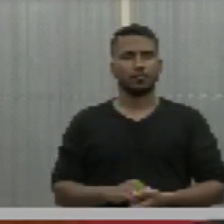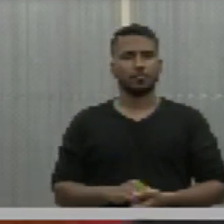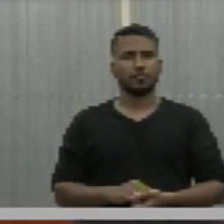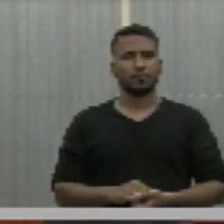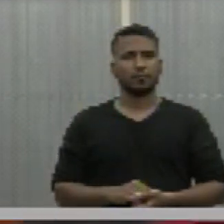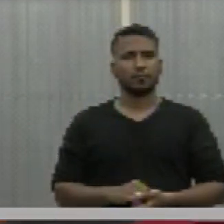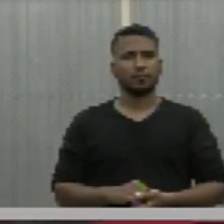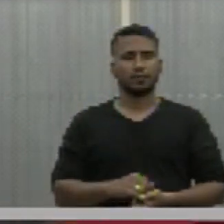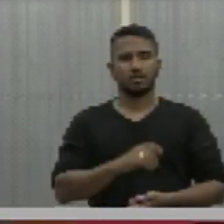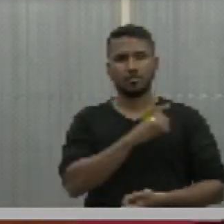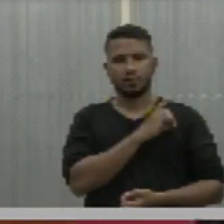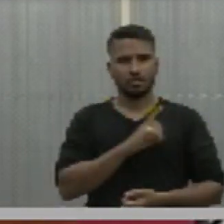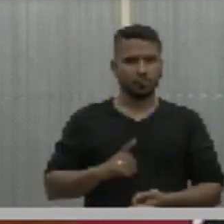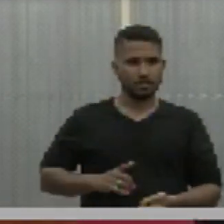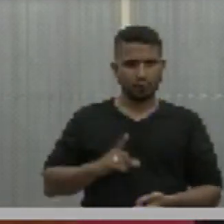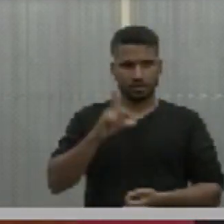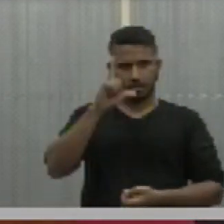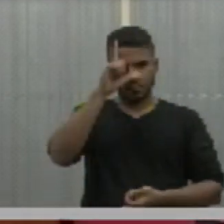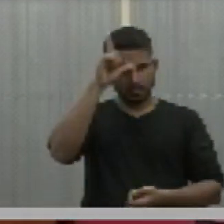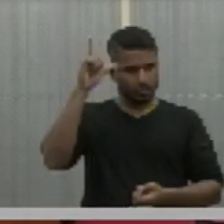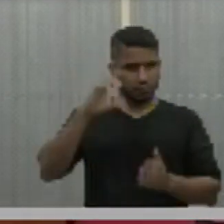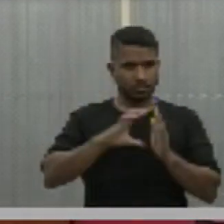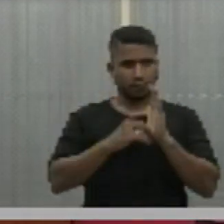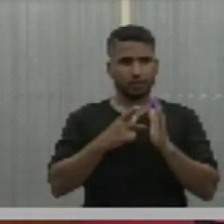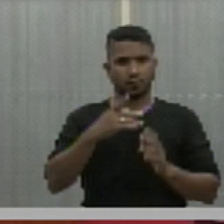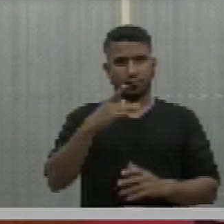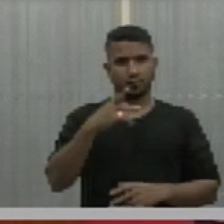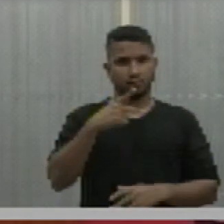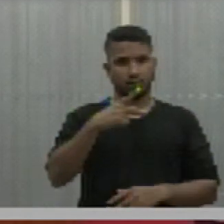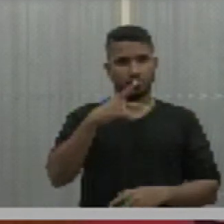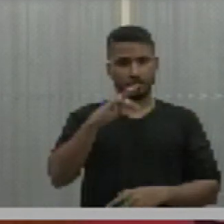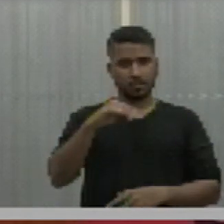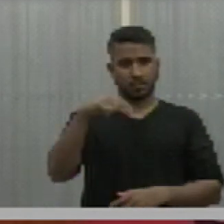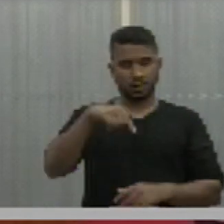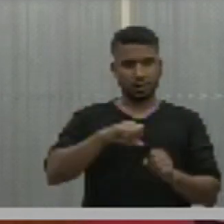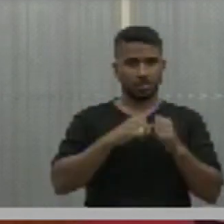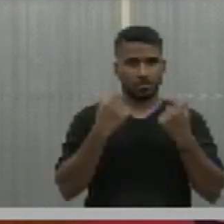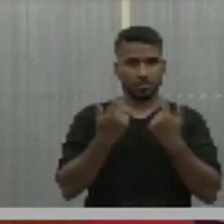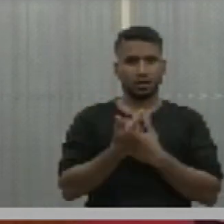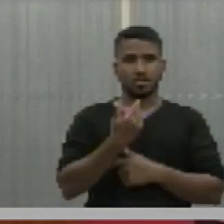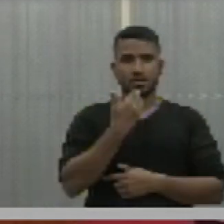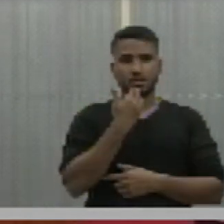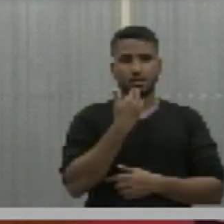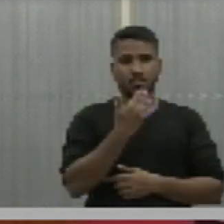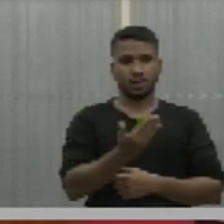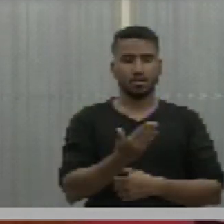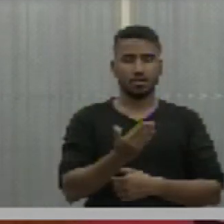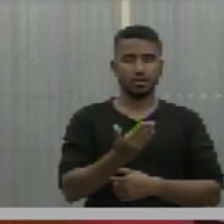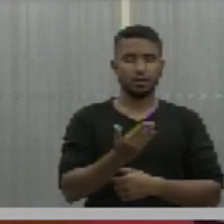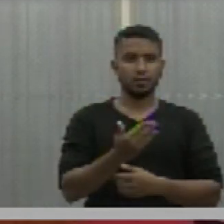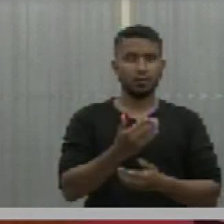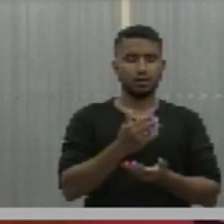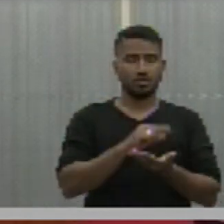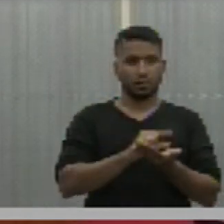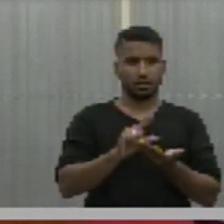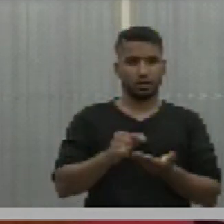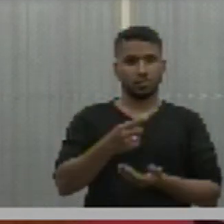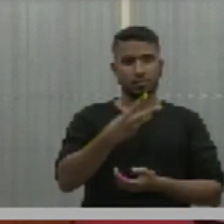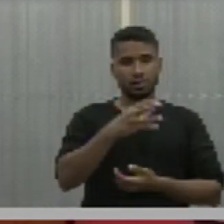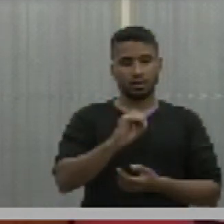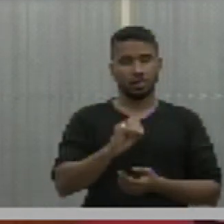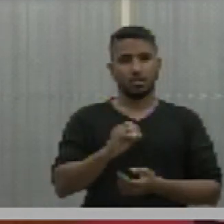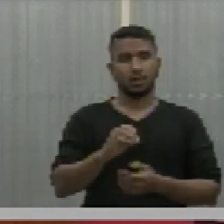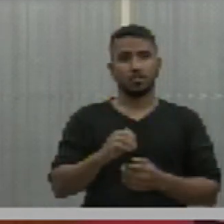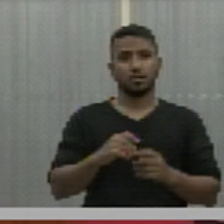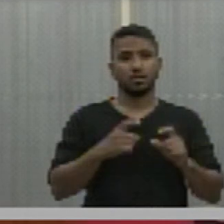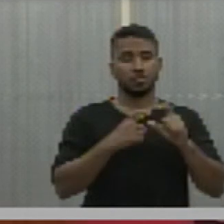Francisco Lima, deputado PT, com assento nesta Casa Legislativa, requer, na forma do artigo 30, inciso 2, do